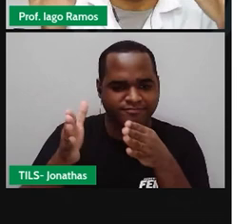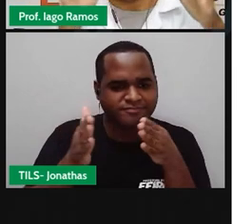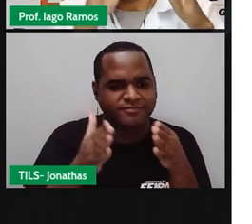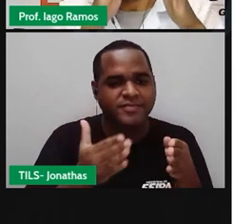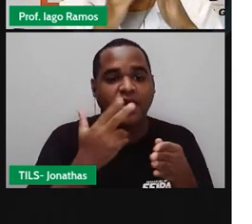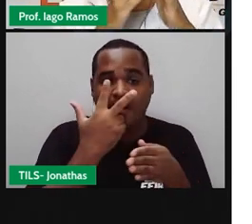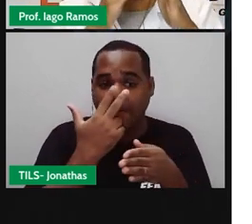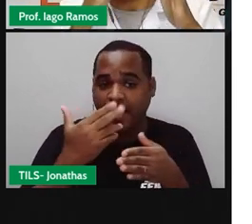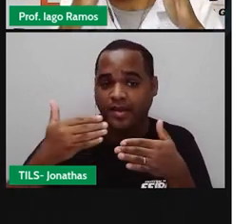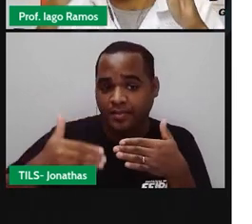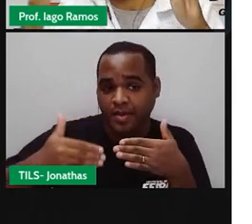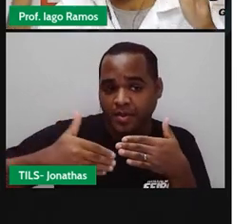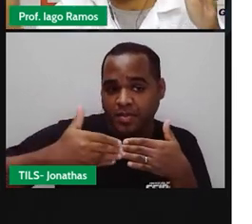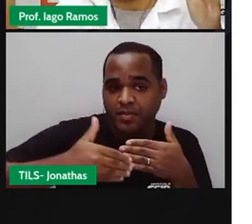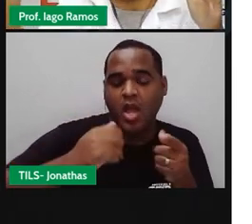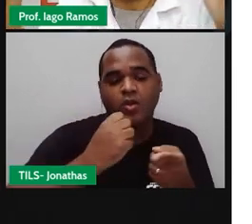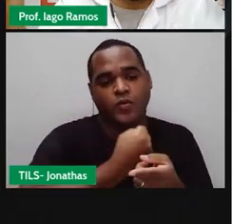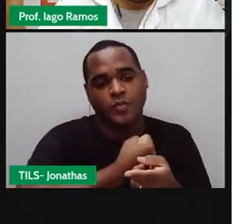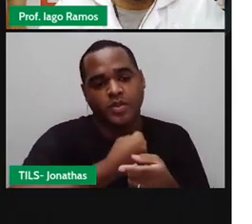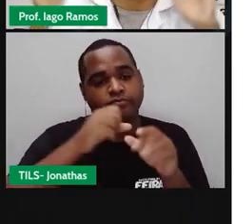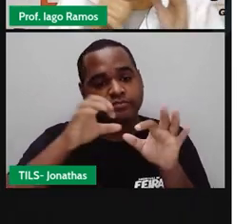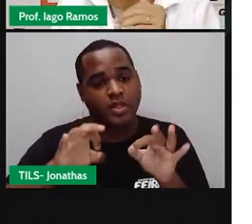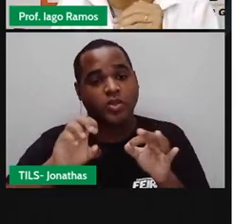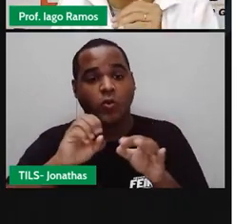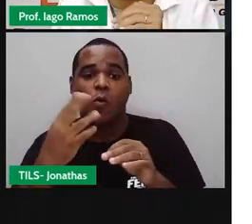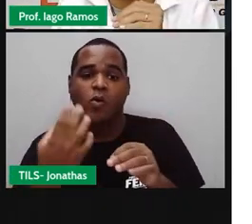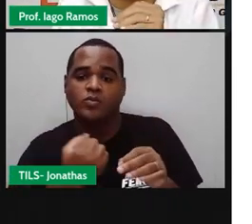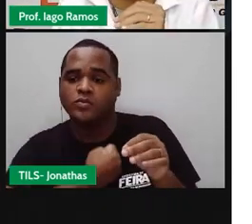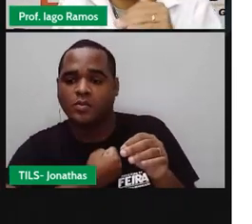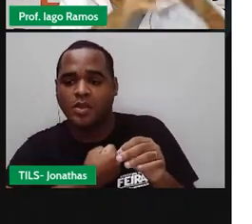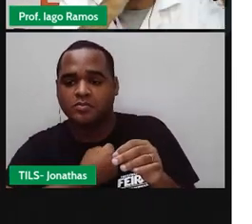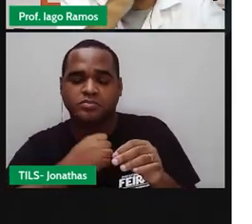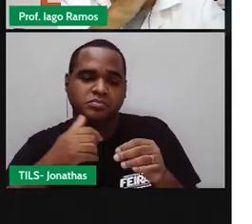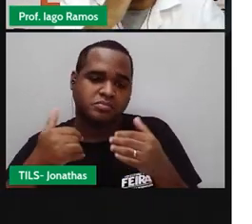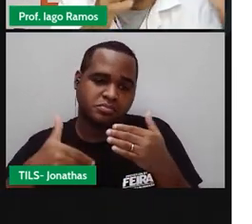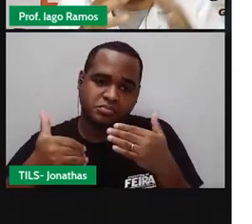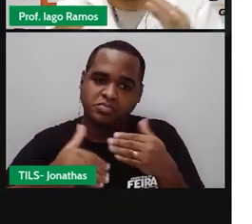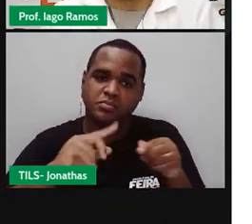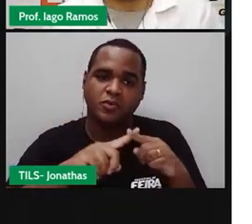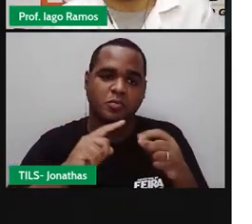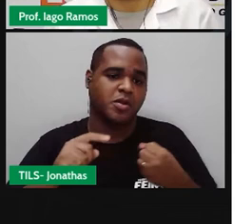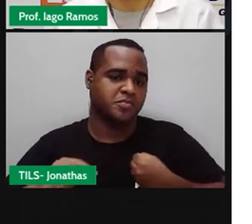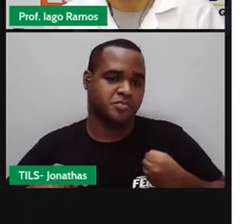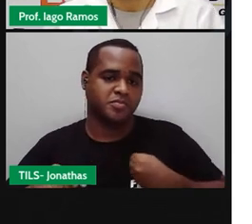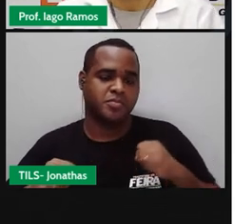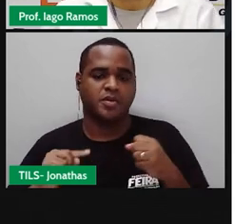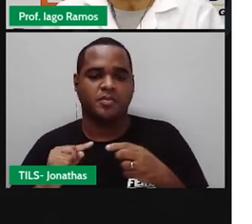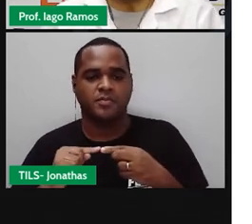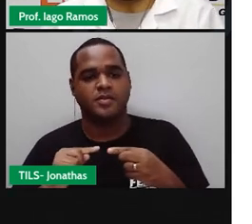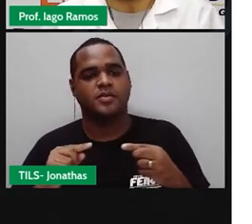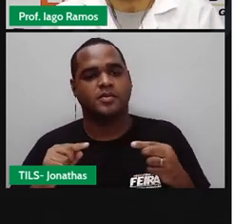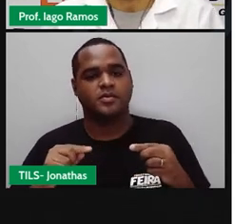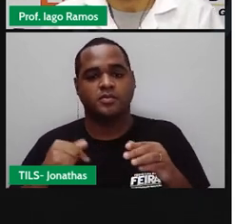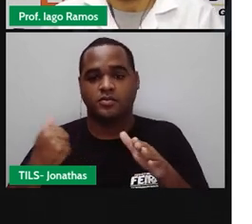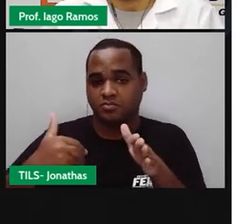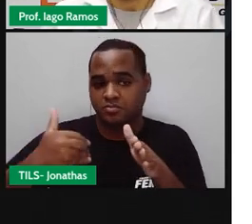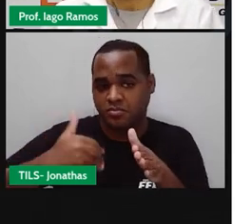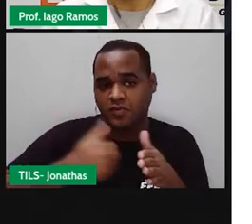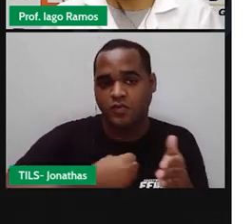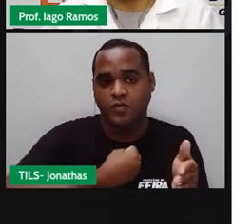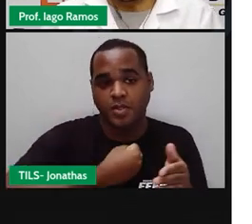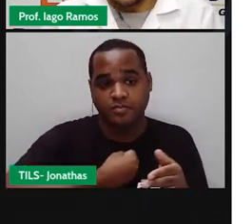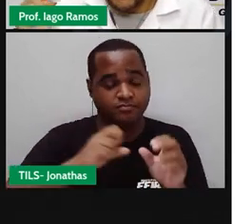crescente, do menor até os maiores, ou pode ser em ordem decrescente, né? Dos maiores para os menores.